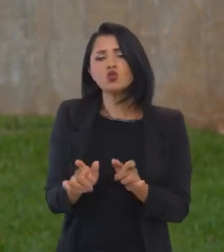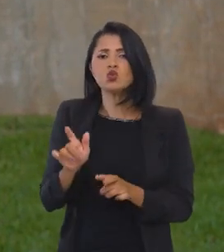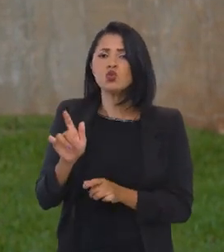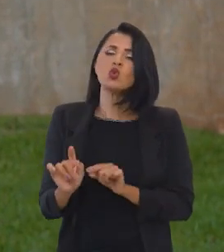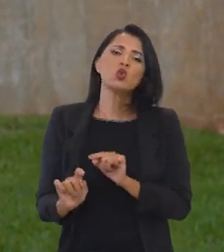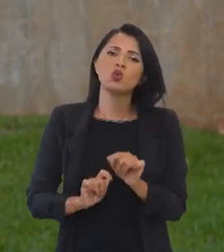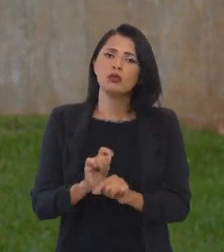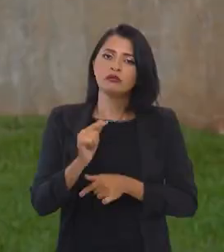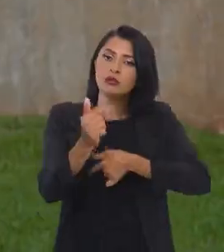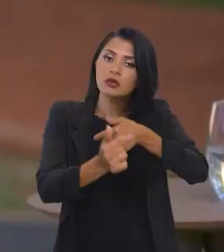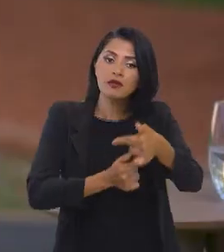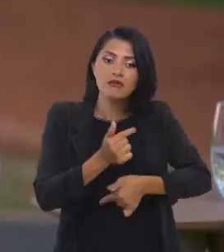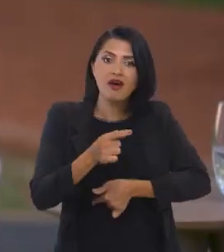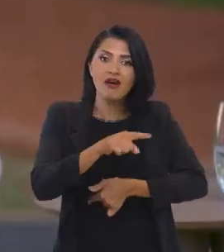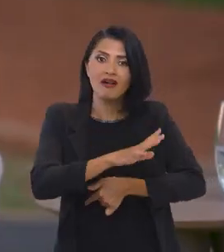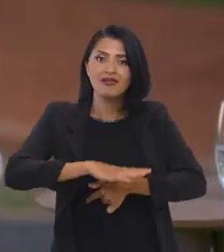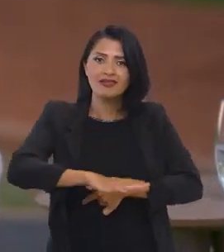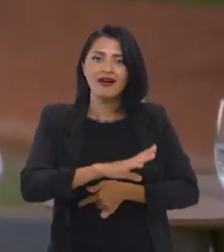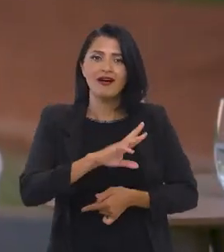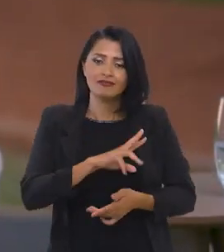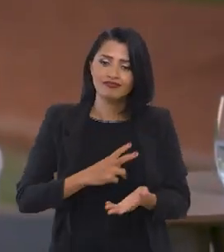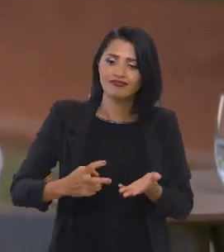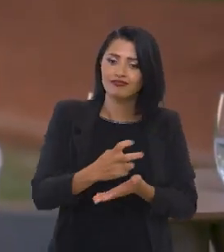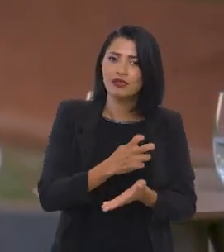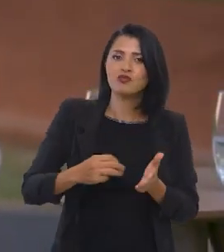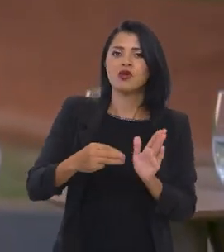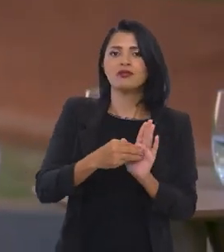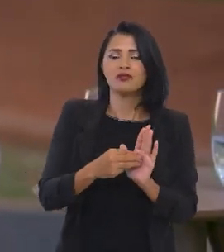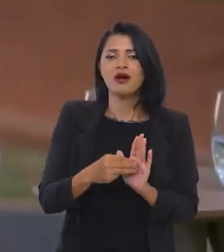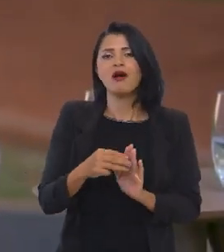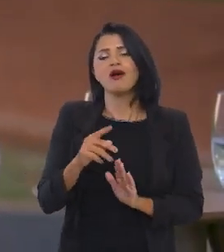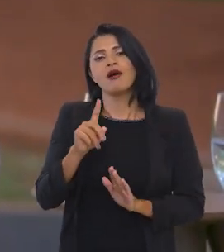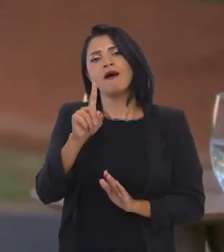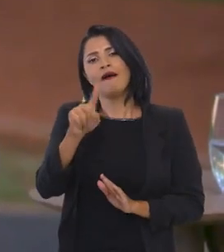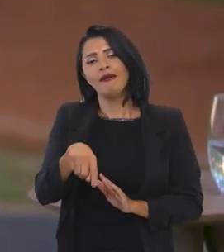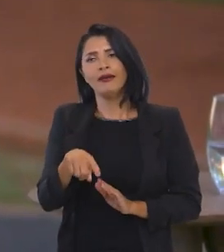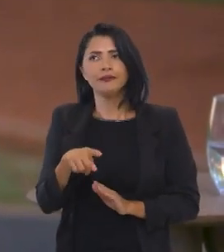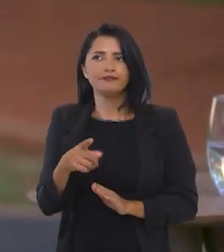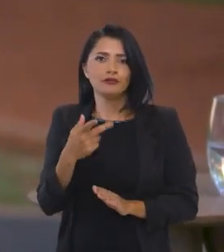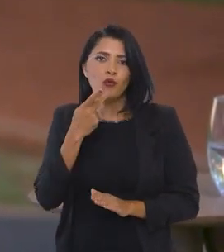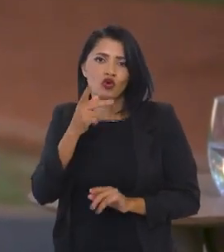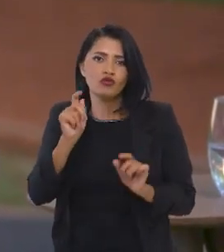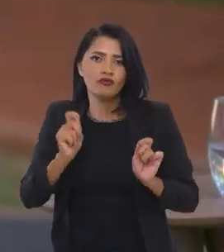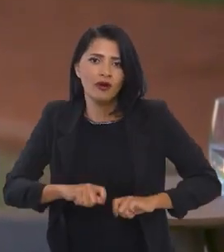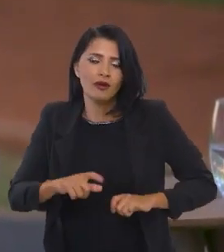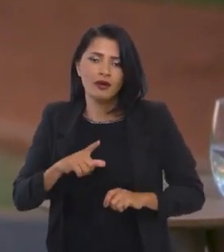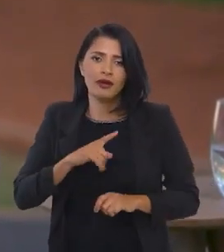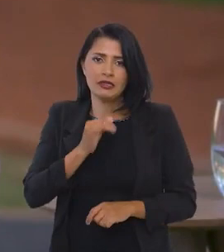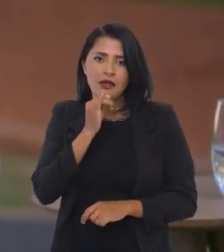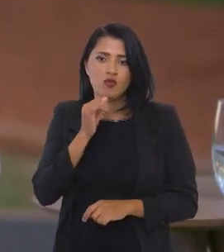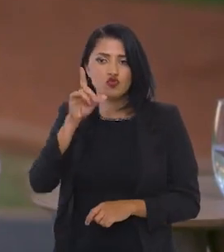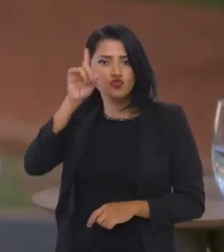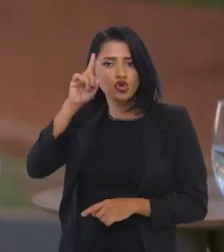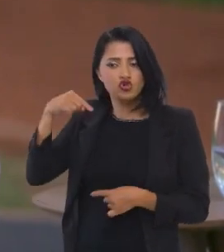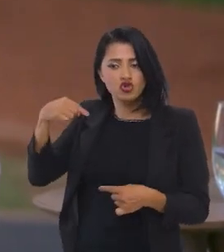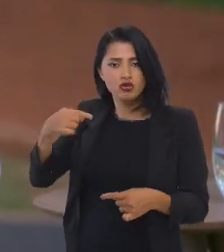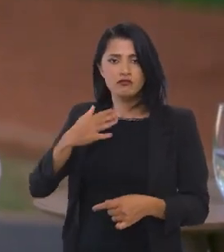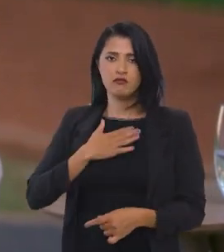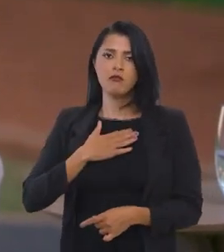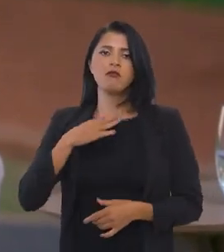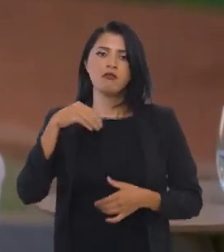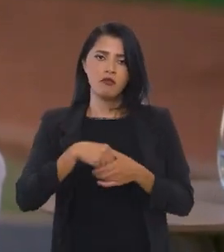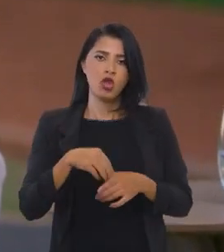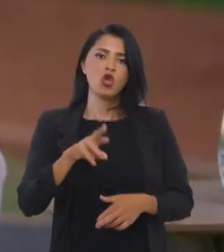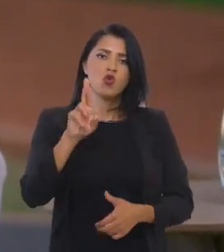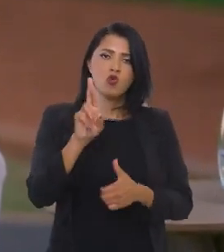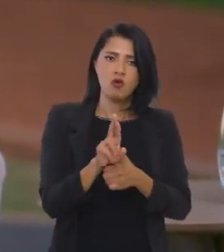pessoas que trabalham com a tributação, que, enfim, eu posso dizer isso. O meu dia